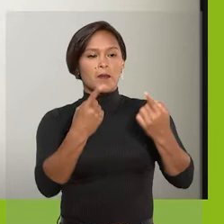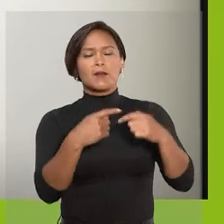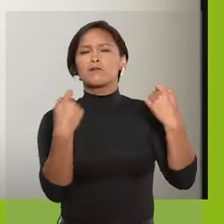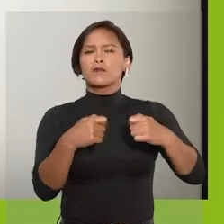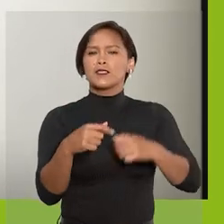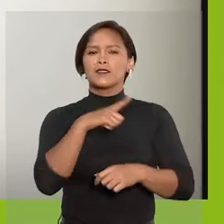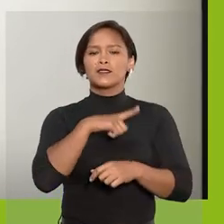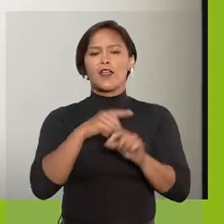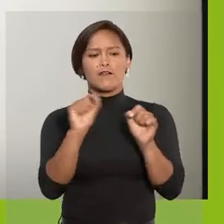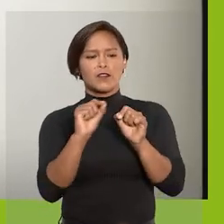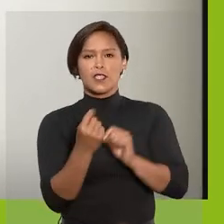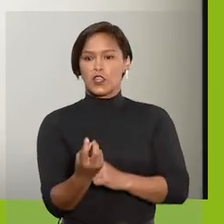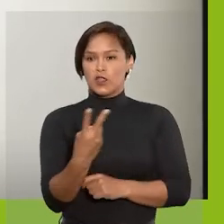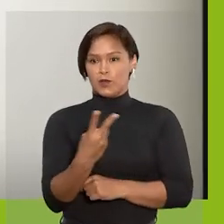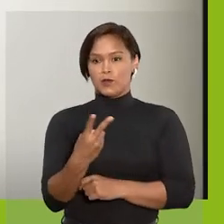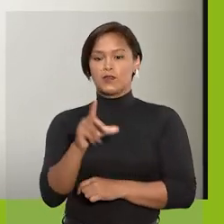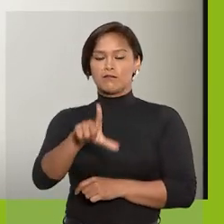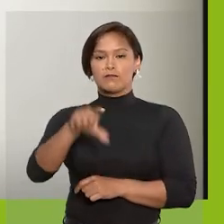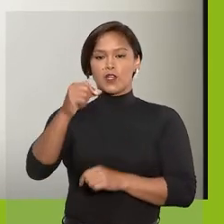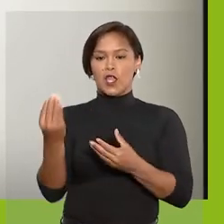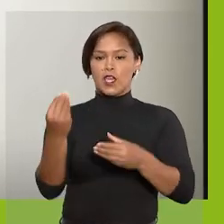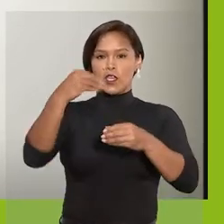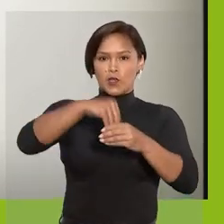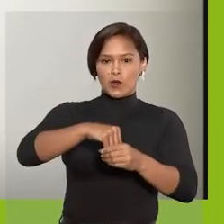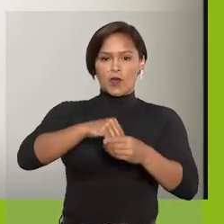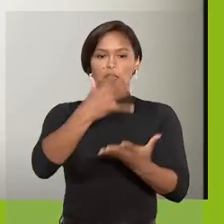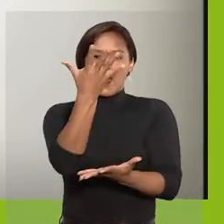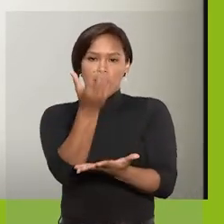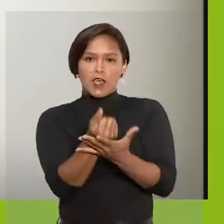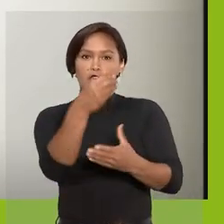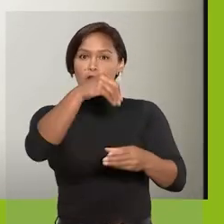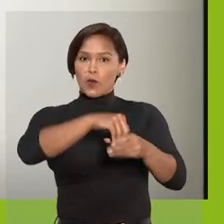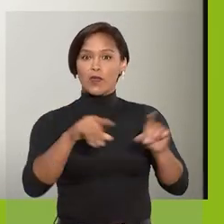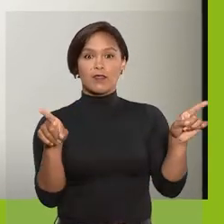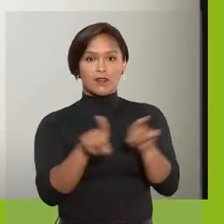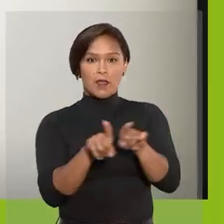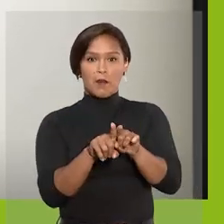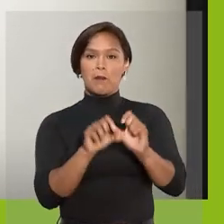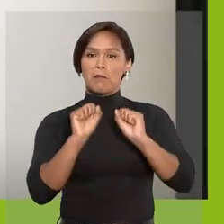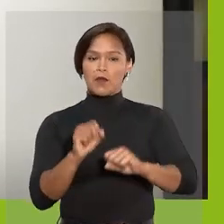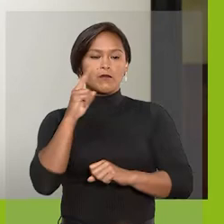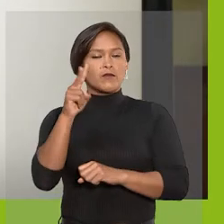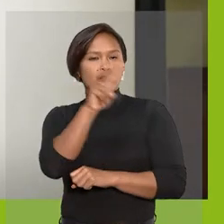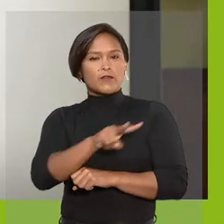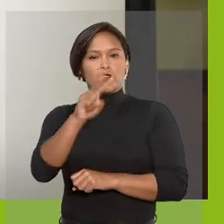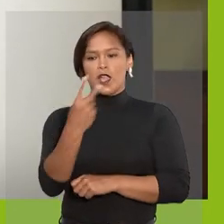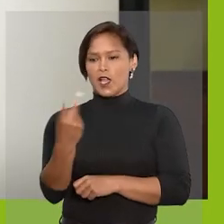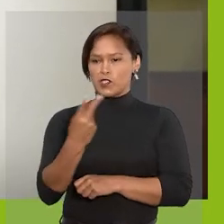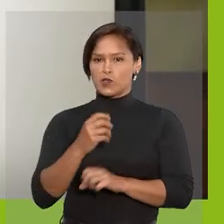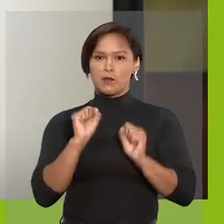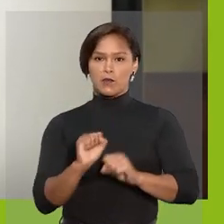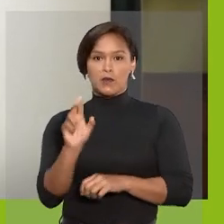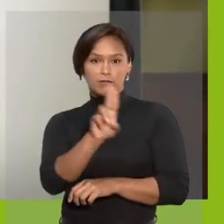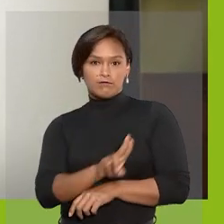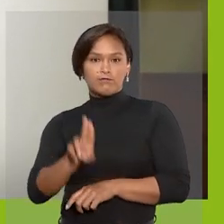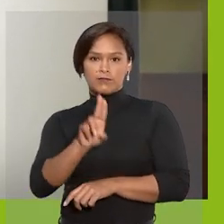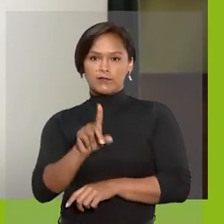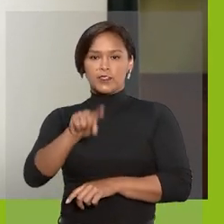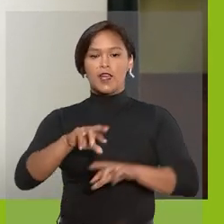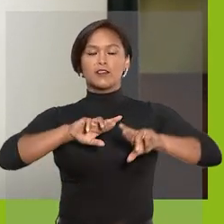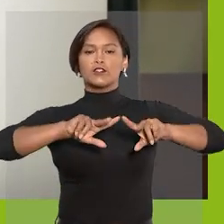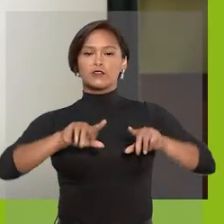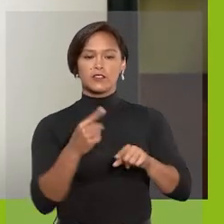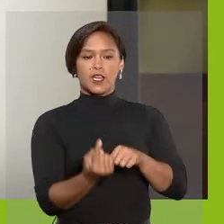isso, existem duas opções, Incluir e Incluir e Disponibilizar. As duas podem ser usadas. A